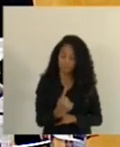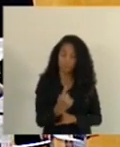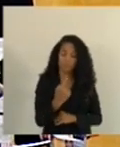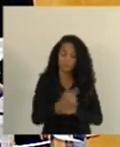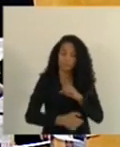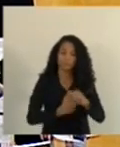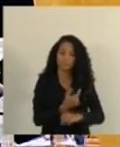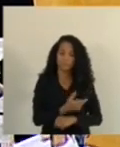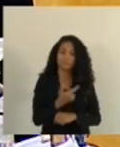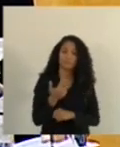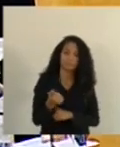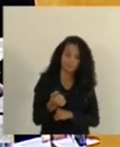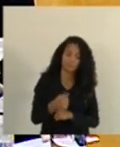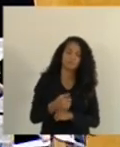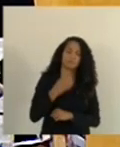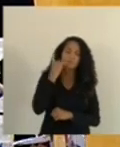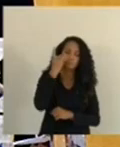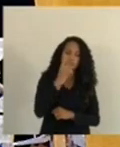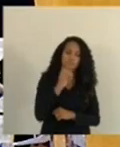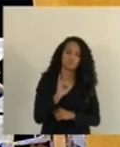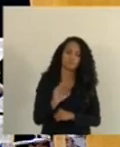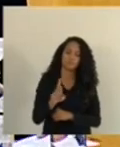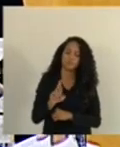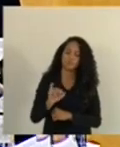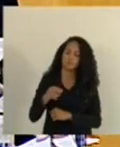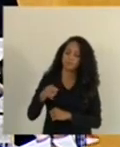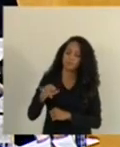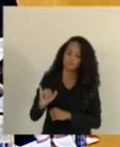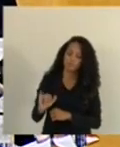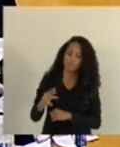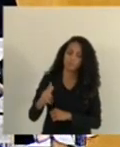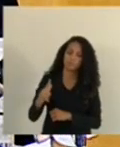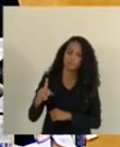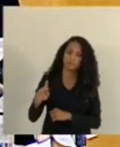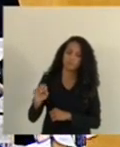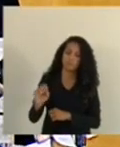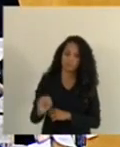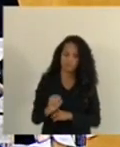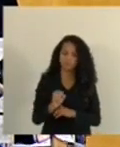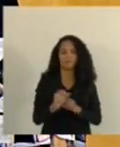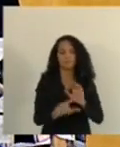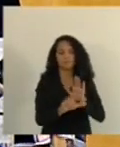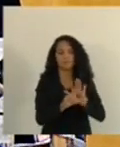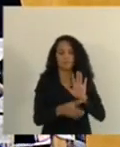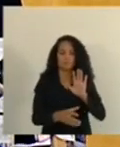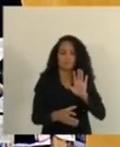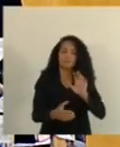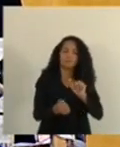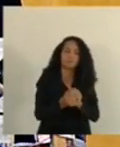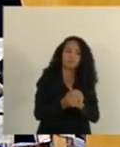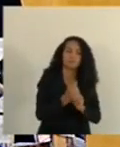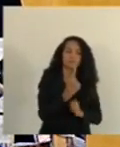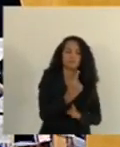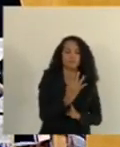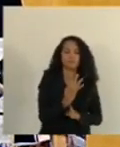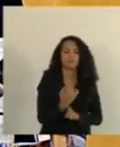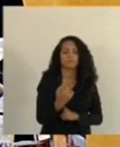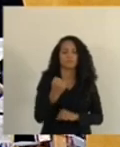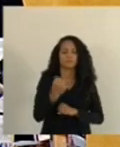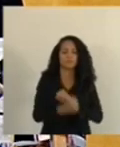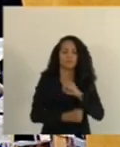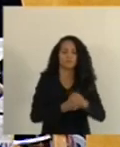da Deputada e Ministra Irini Lopes, junte-se ao Projeto de Lei 141, 2021.